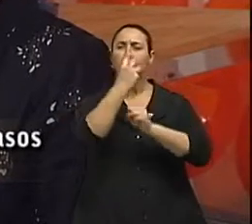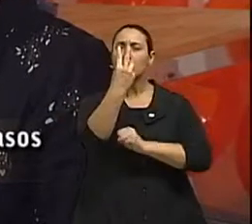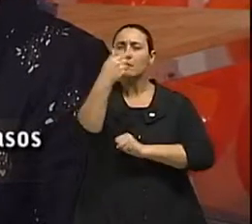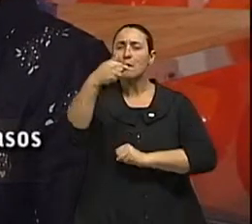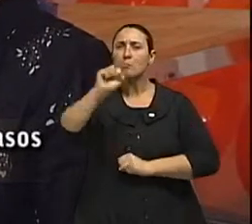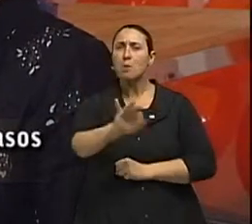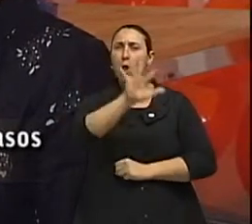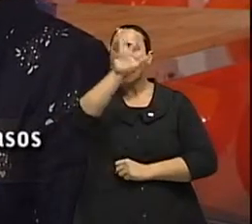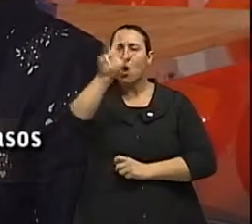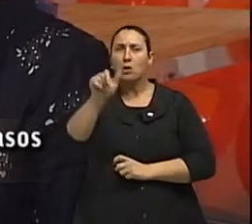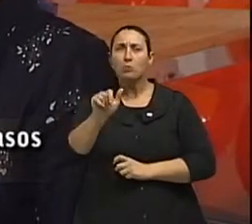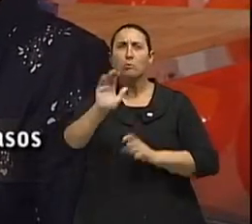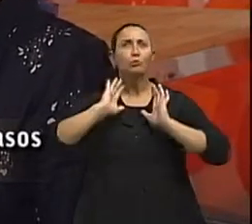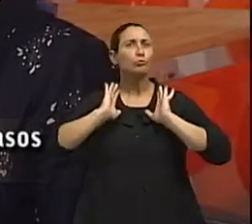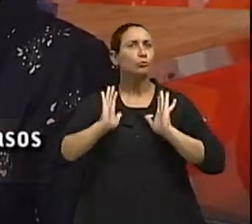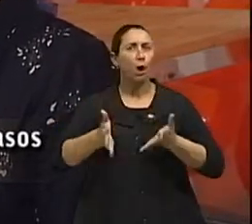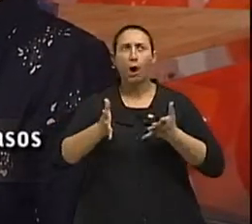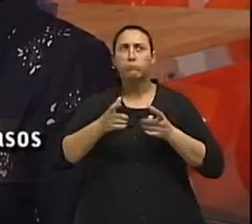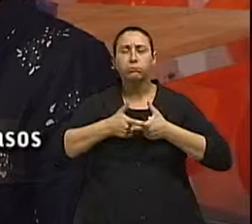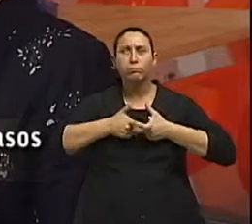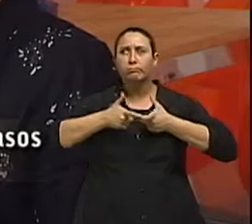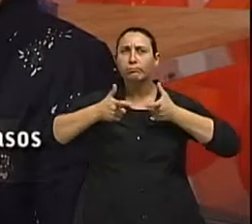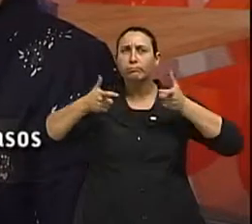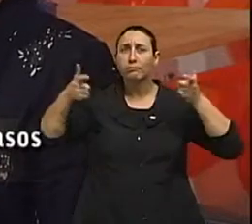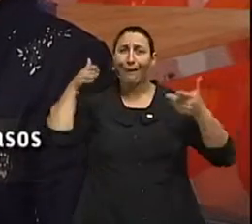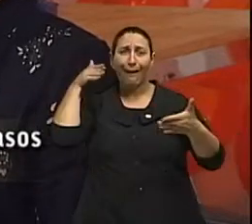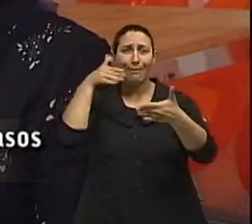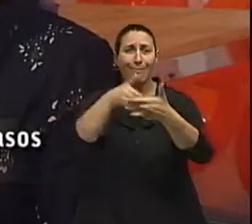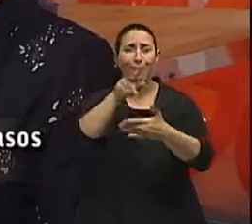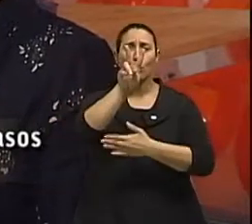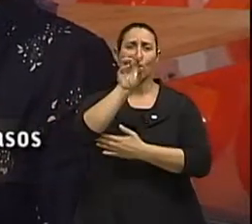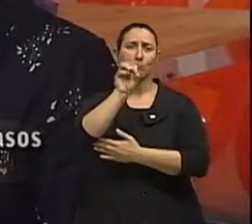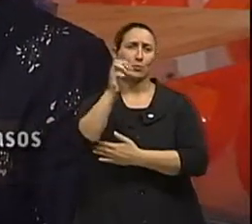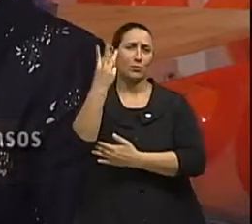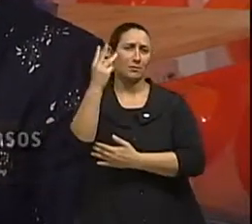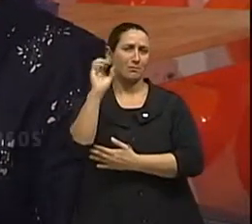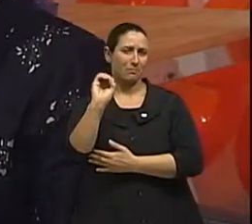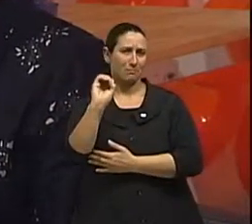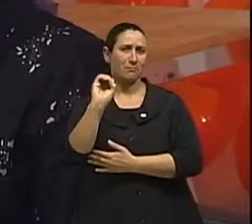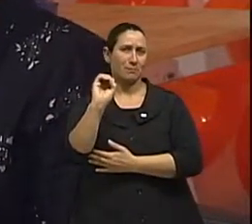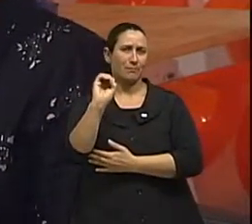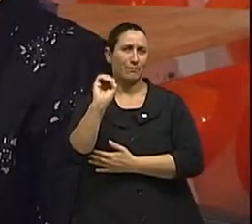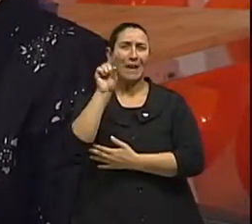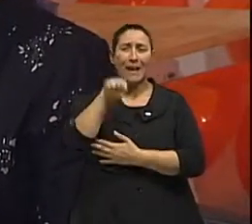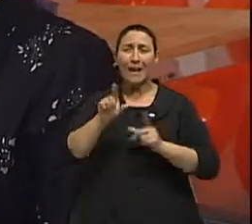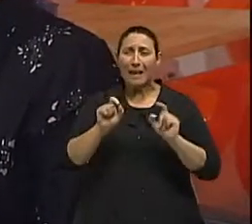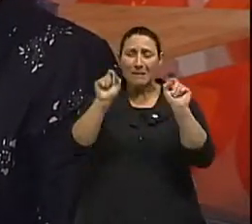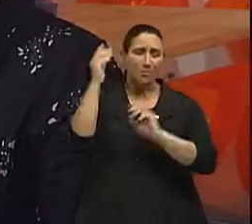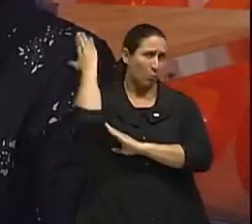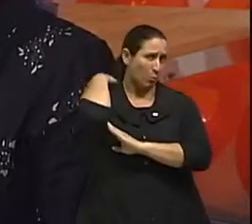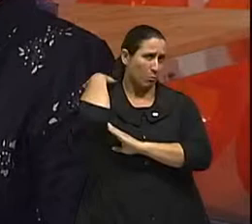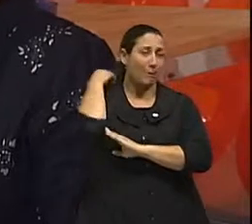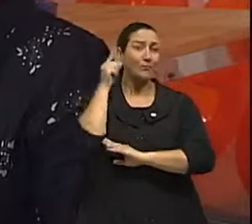devem ser registrados no mundo até 2030. No caso do carcinoma de pulmão, o Instituto